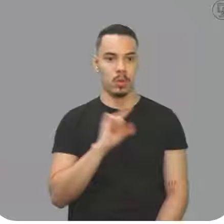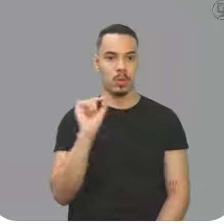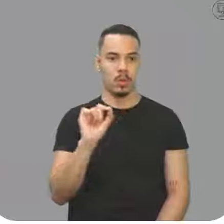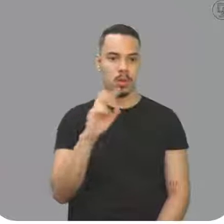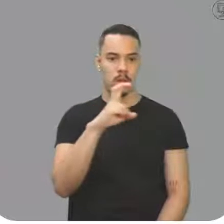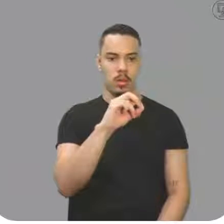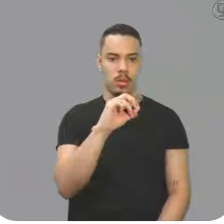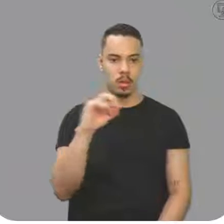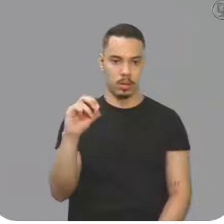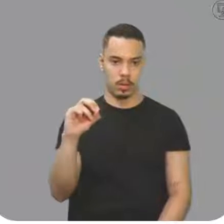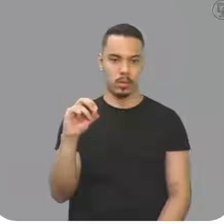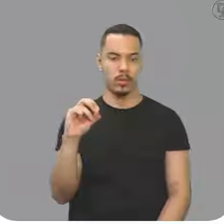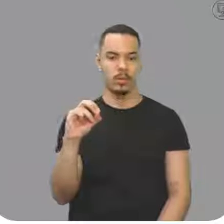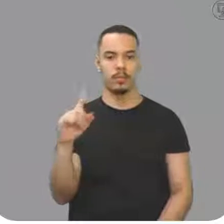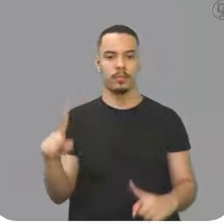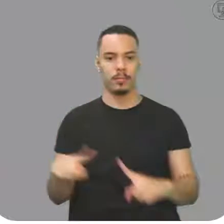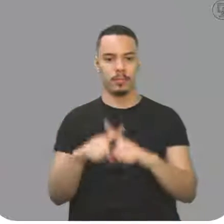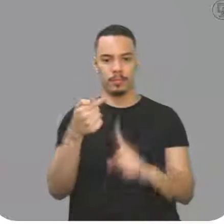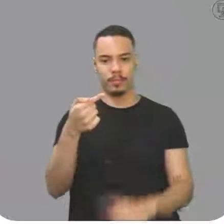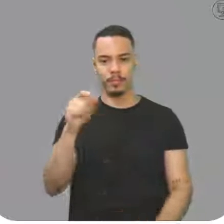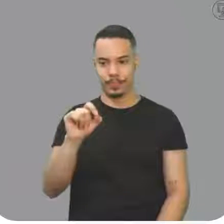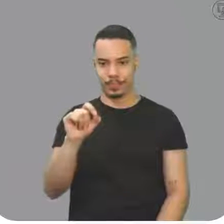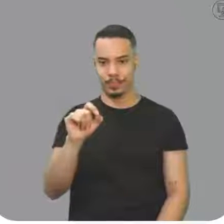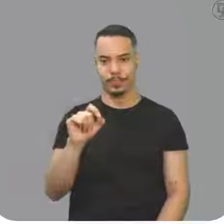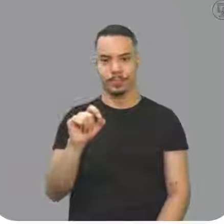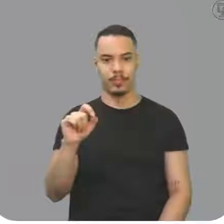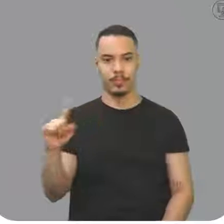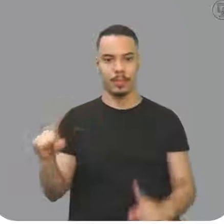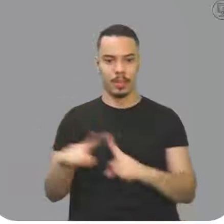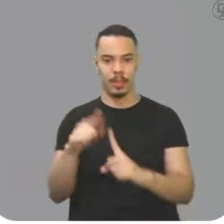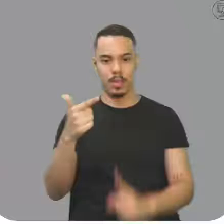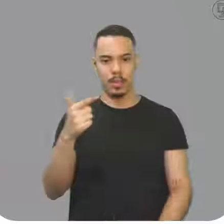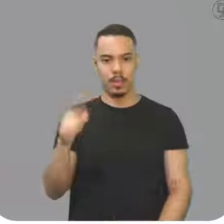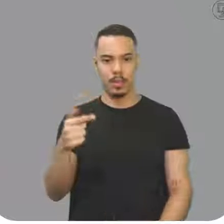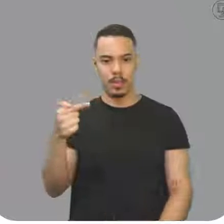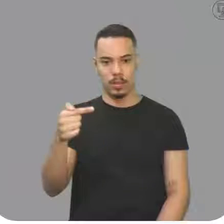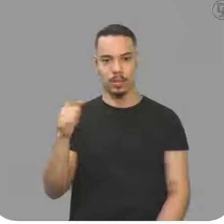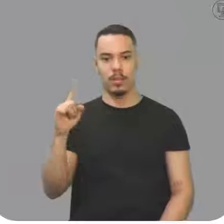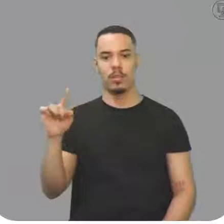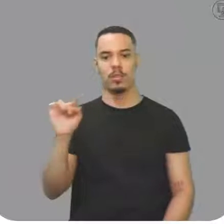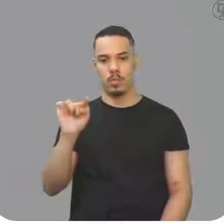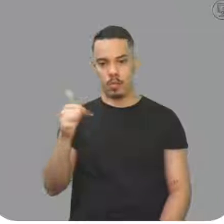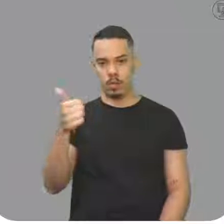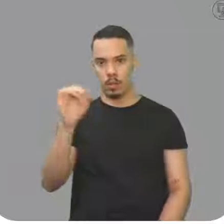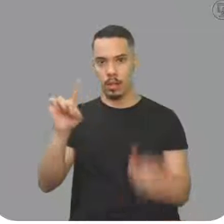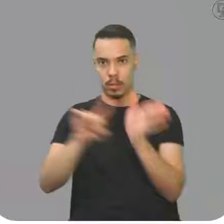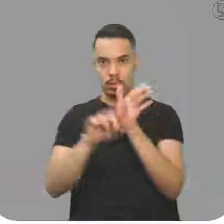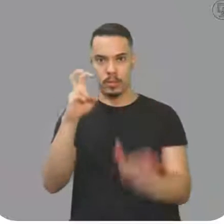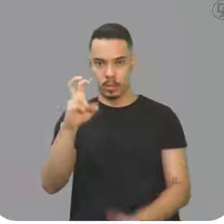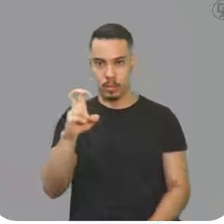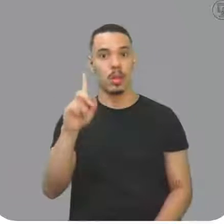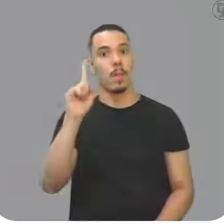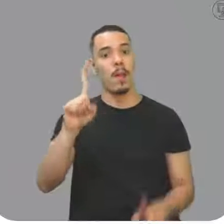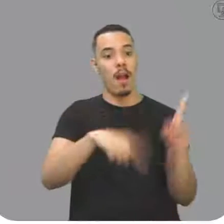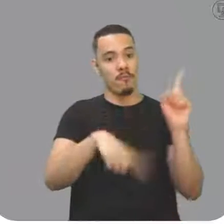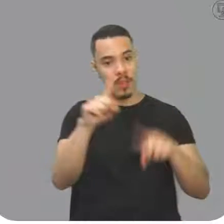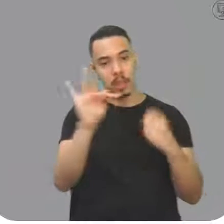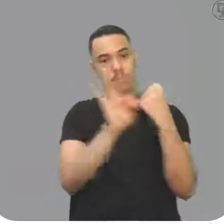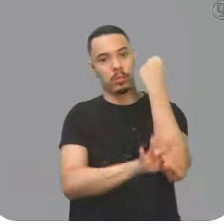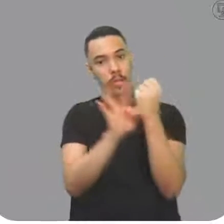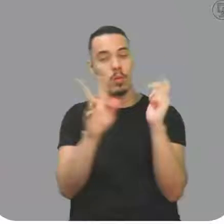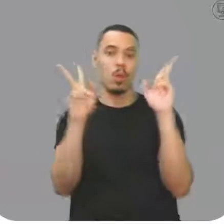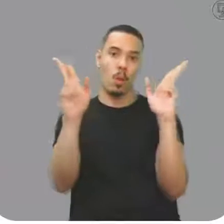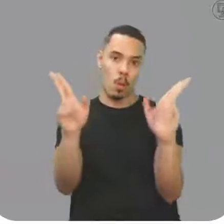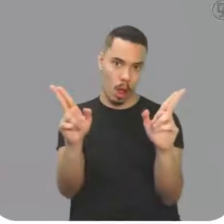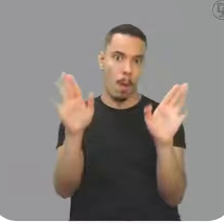coeficiente de dilatação do vidro, ó. Só muda isso, porque o volume era igual, 500, a variação de temperatura foi igual dos 2,70,